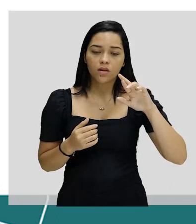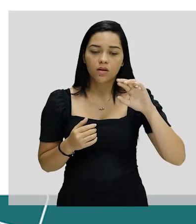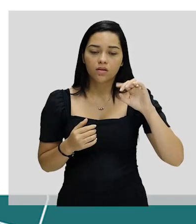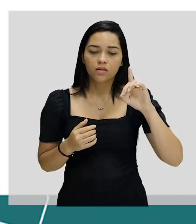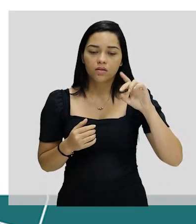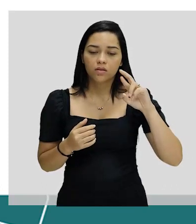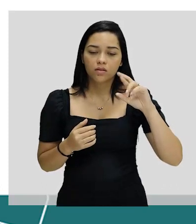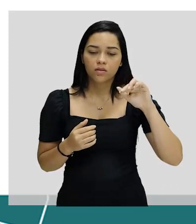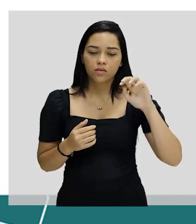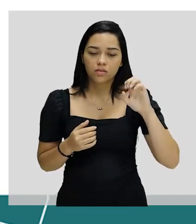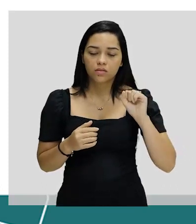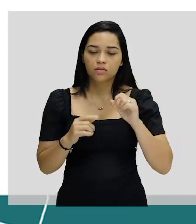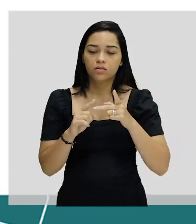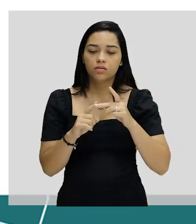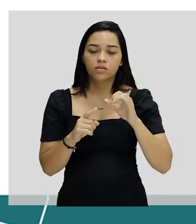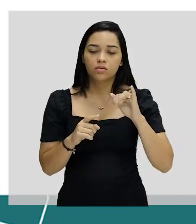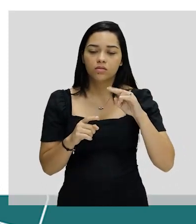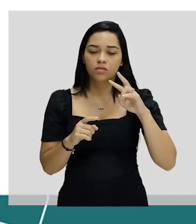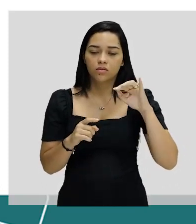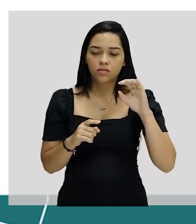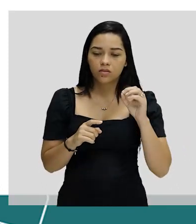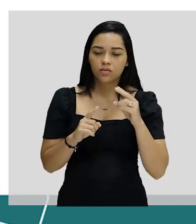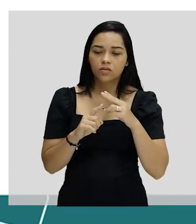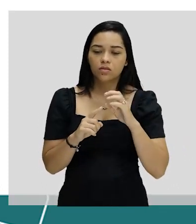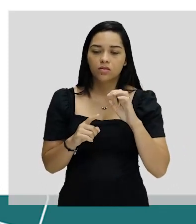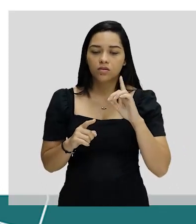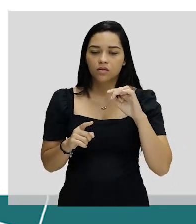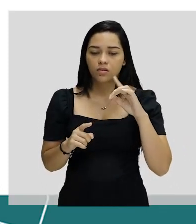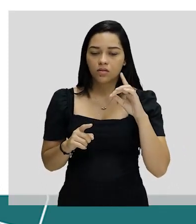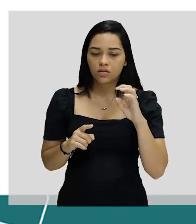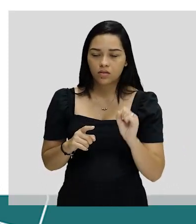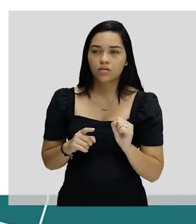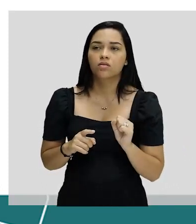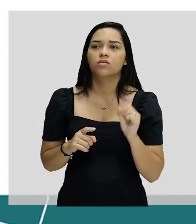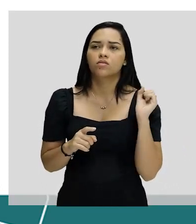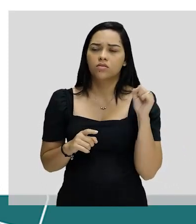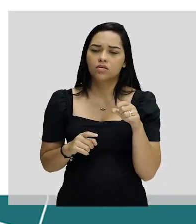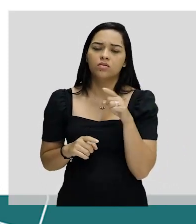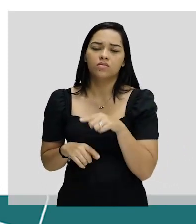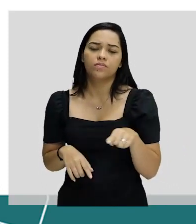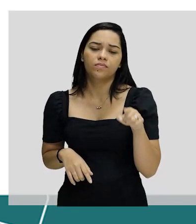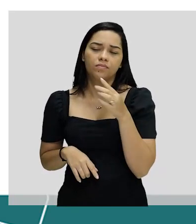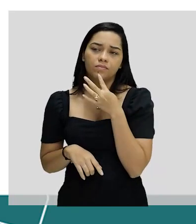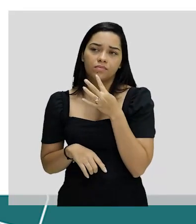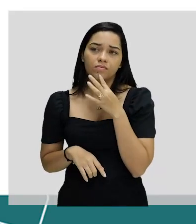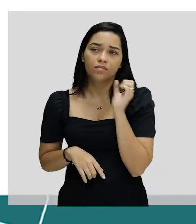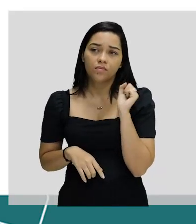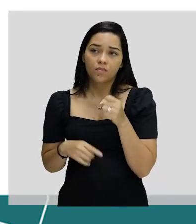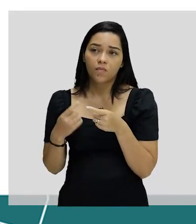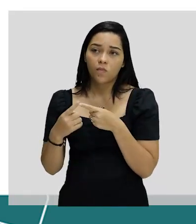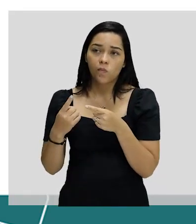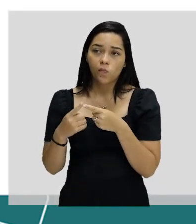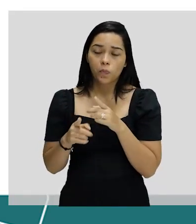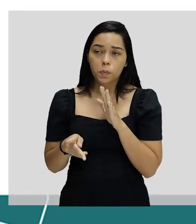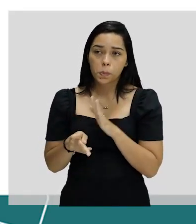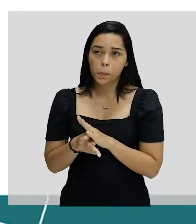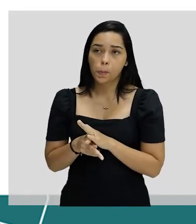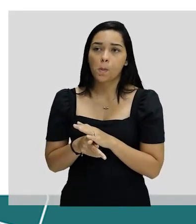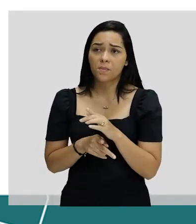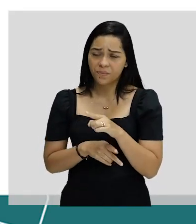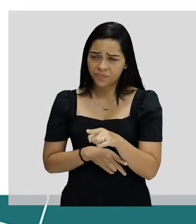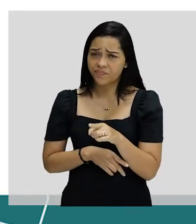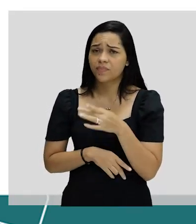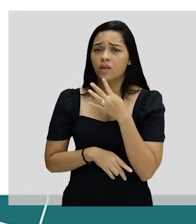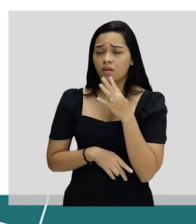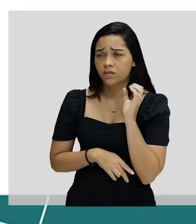Rodrigues, Silvio Romero e Euclides da Cunha. Esse você conhece aí, porque tem uma obra do Euclides da Cunha que, com